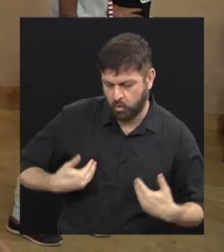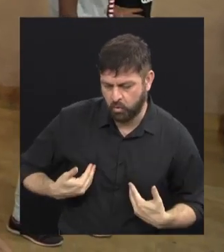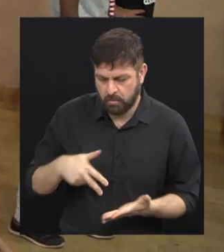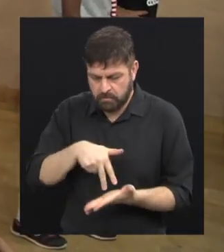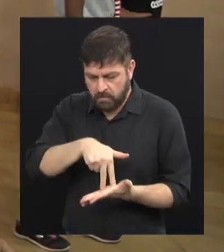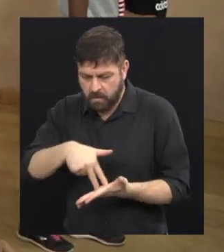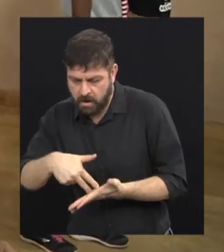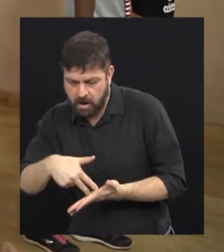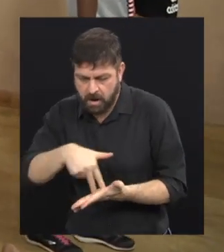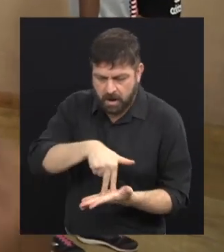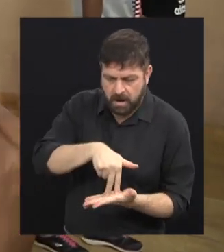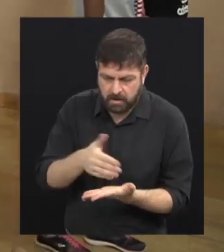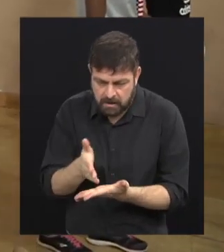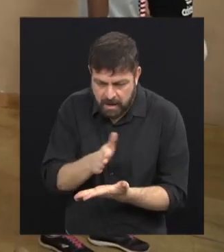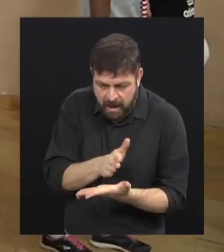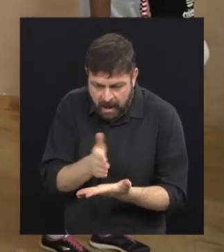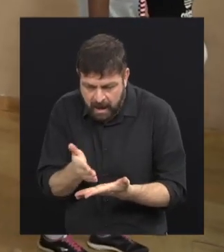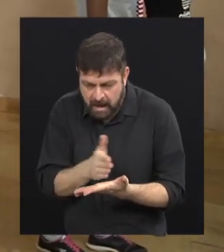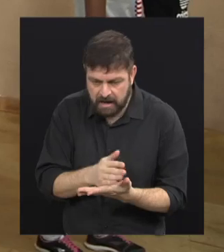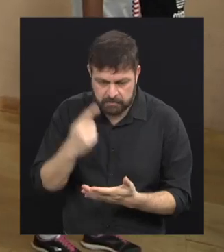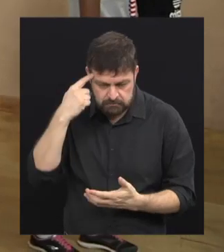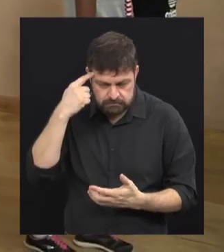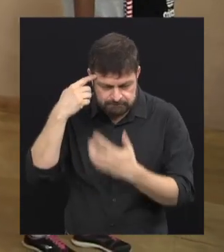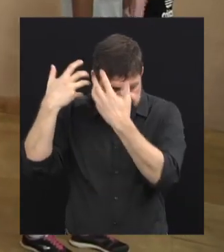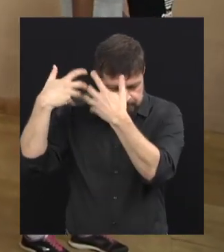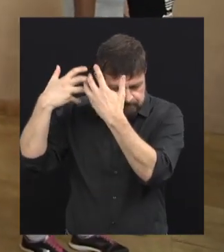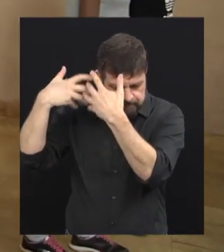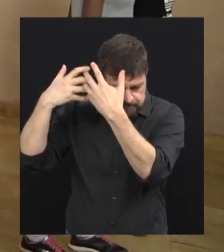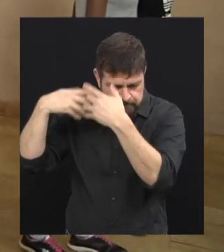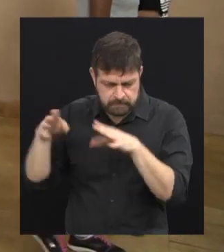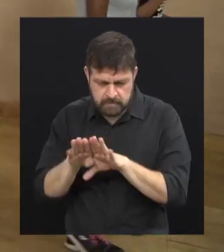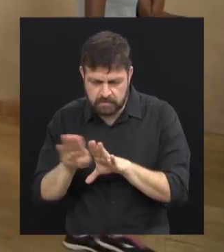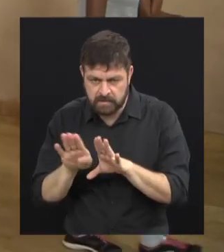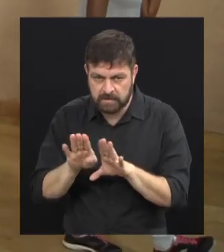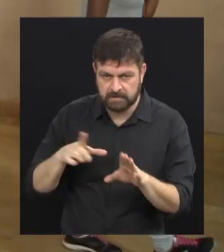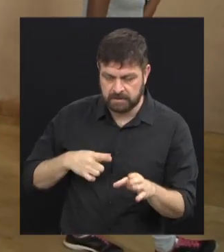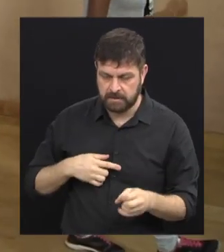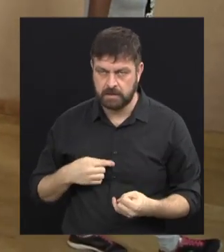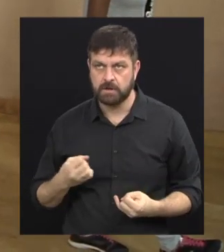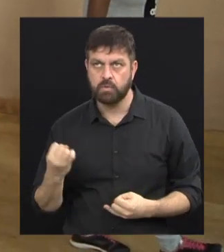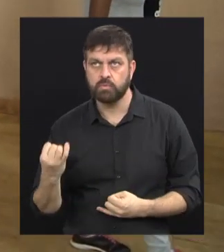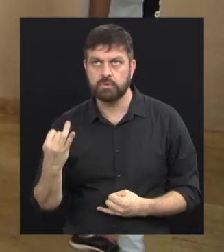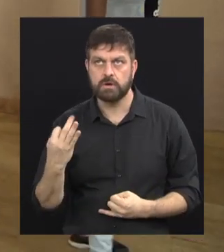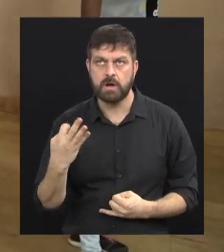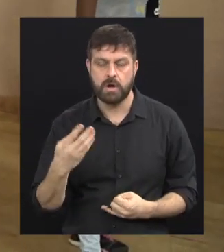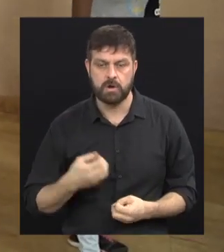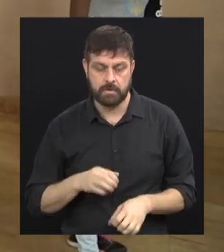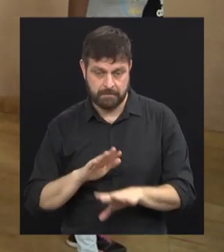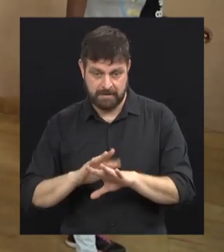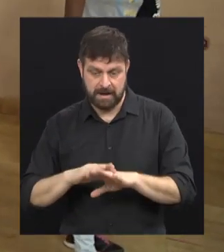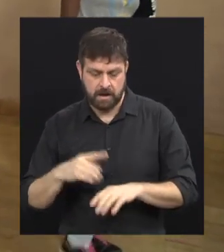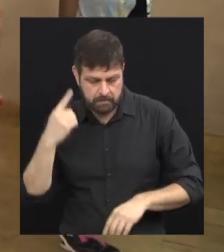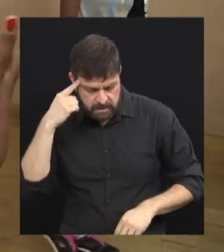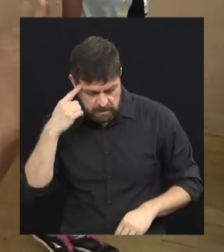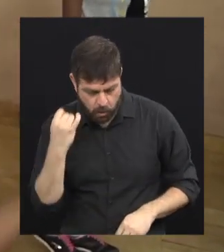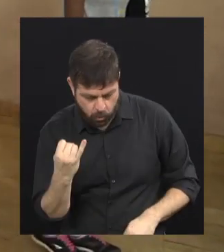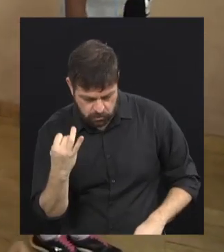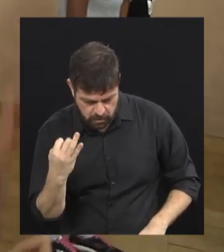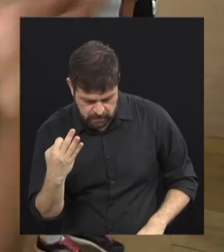equilíbrio, o raciocínio também, que tem bastante contagem. Então eles aprendam muito,